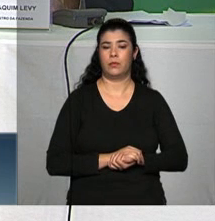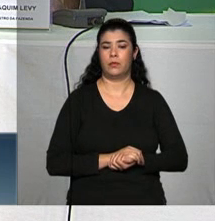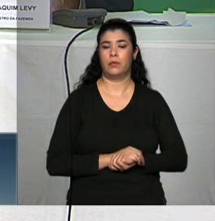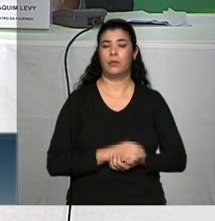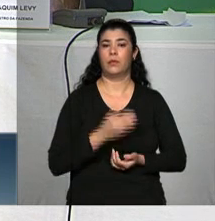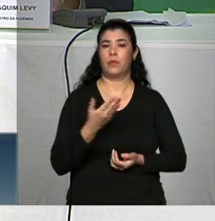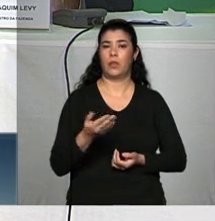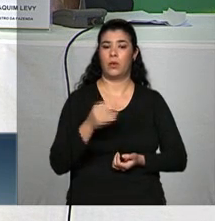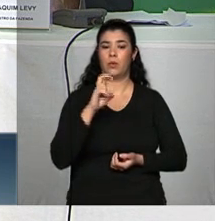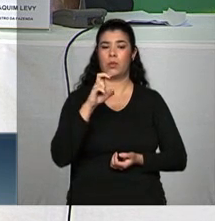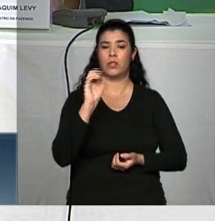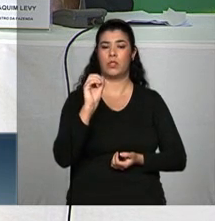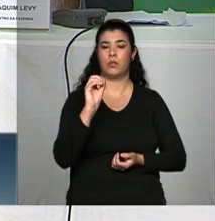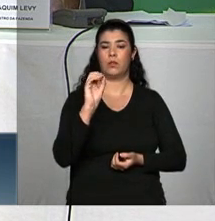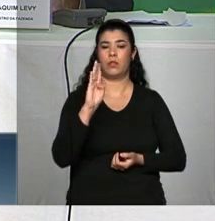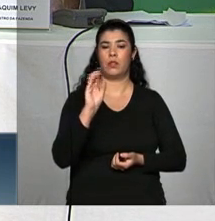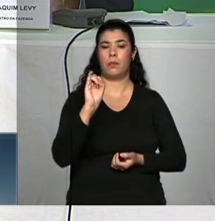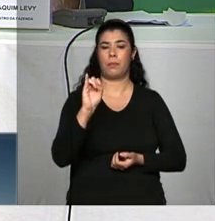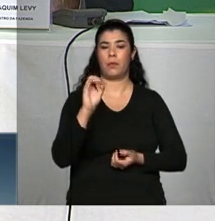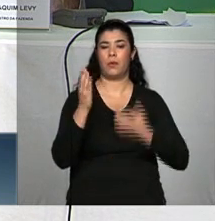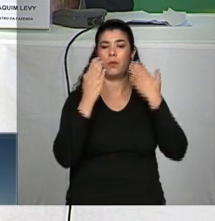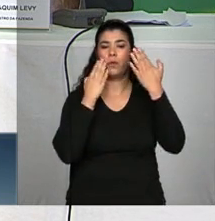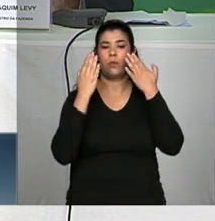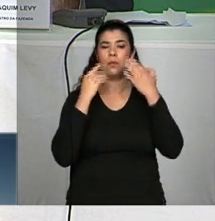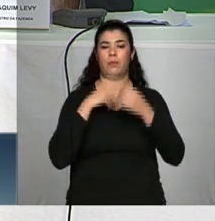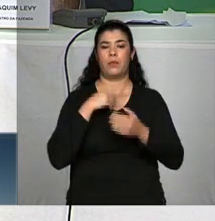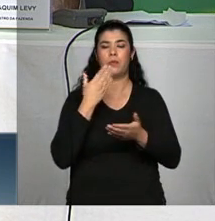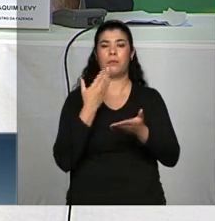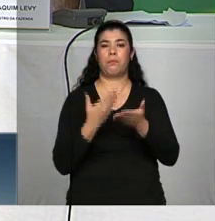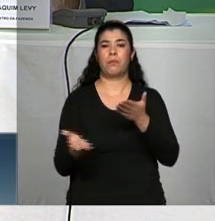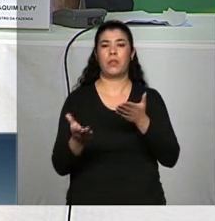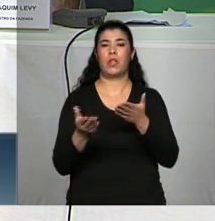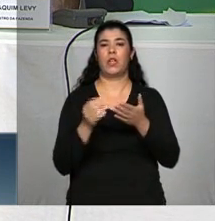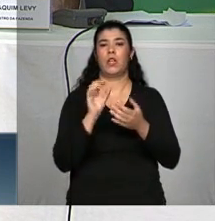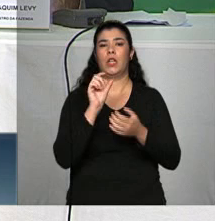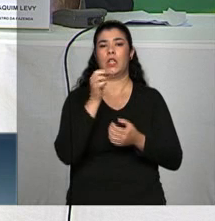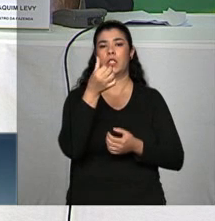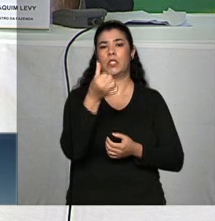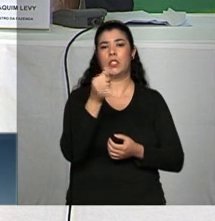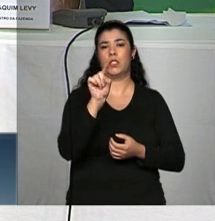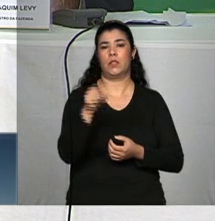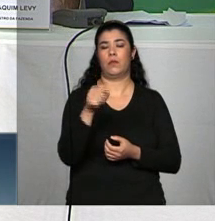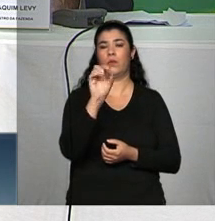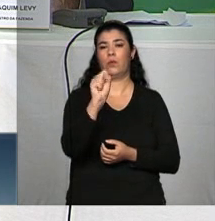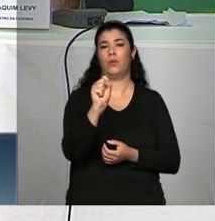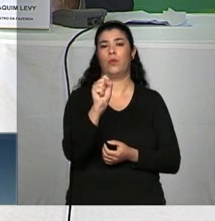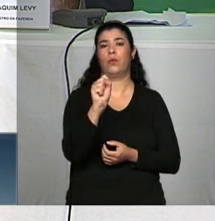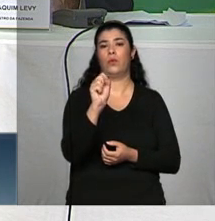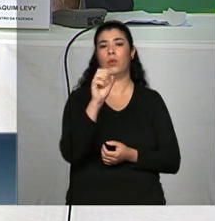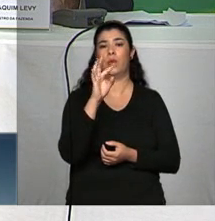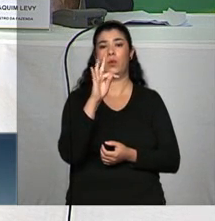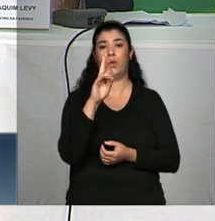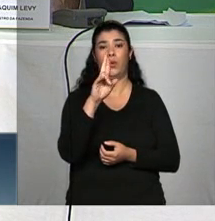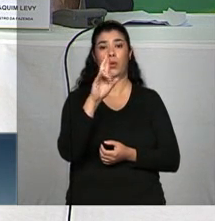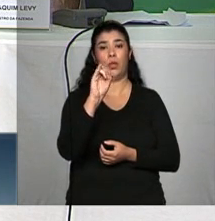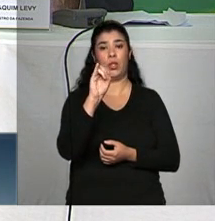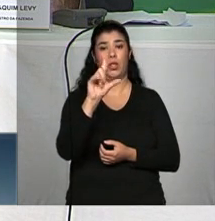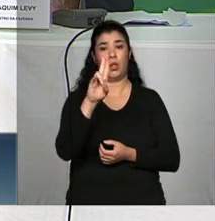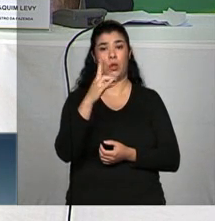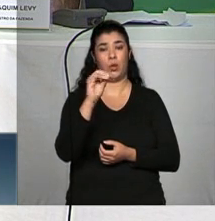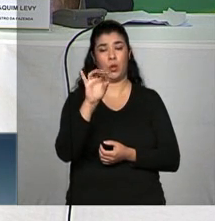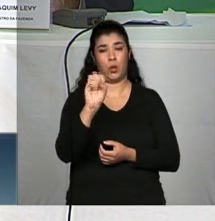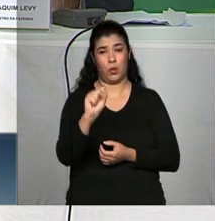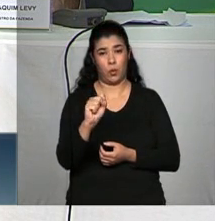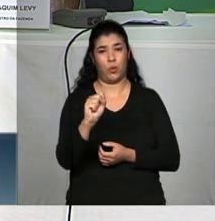50 bi a menos em relação a uma despesa nesse período que seria de 6,8 trilhões, acumulado de